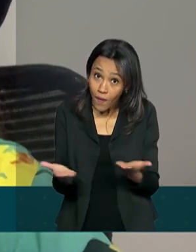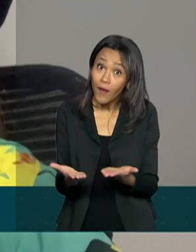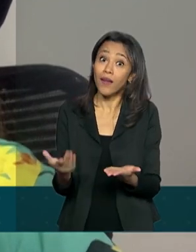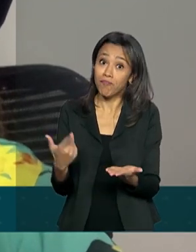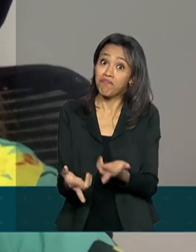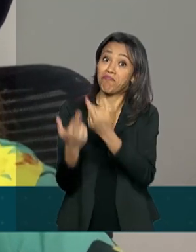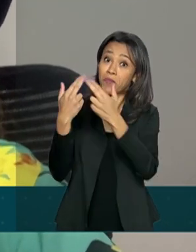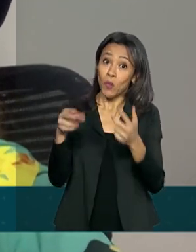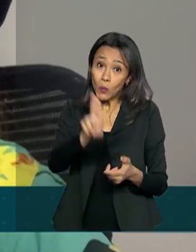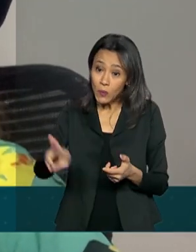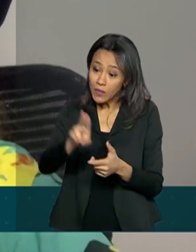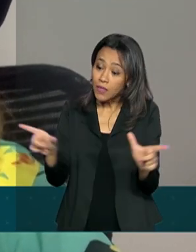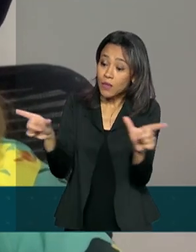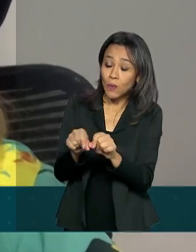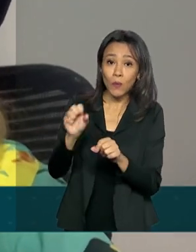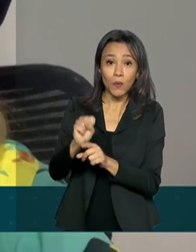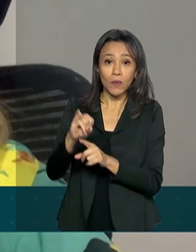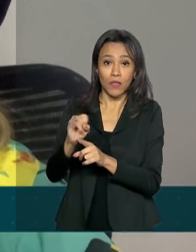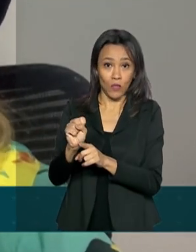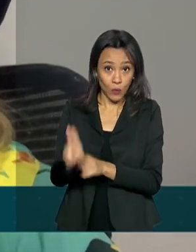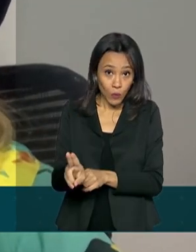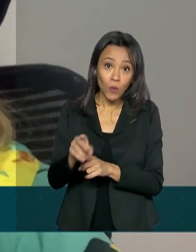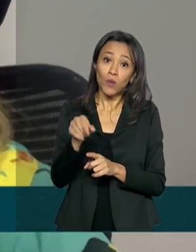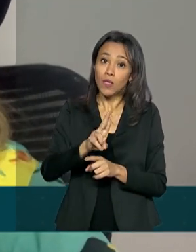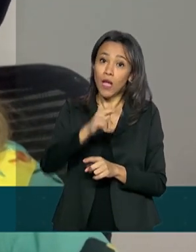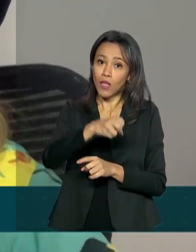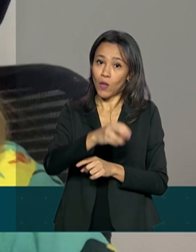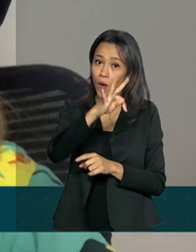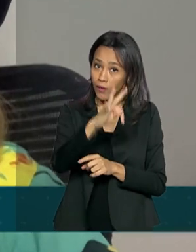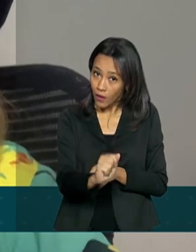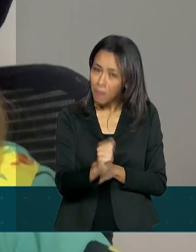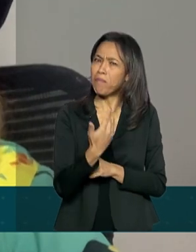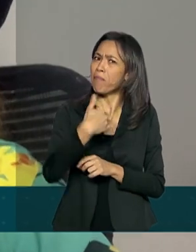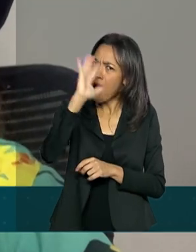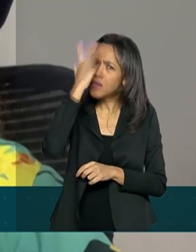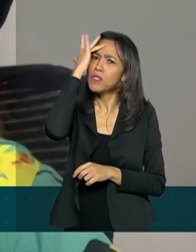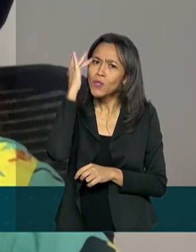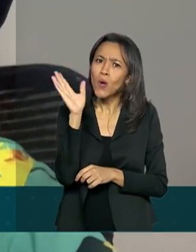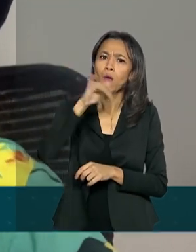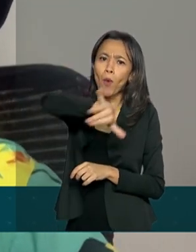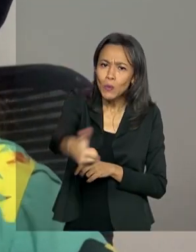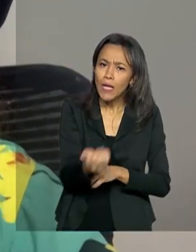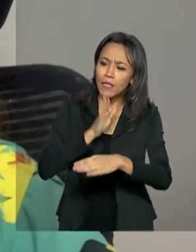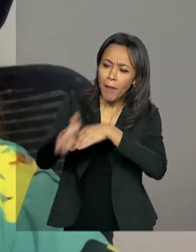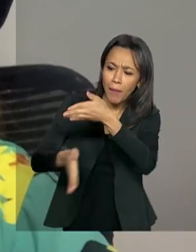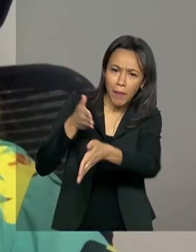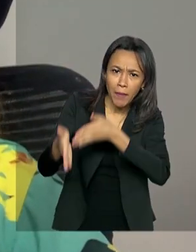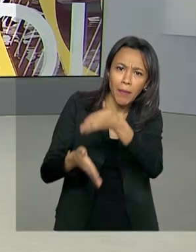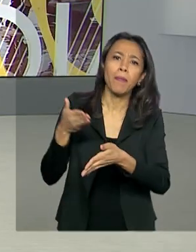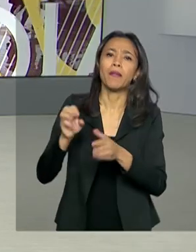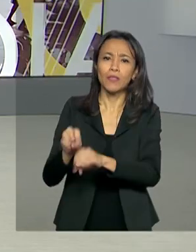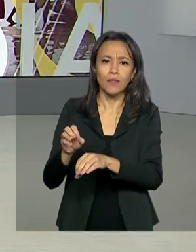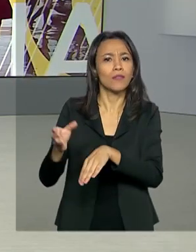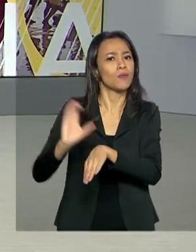Sisu, aproveitando a nota do Sisu, eu acredito que um número muito maior de alunos vão ter oportunidade de cursar esses cursos à distância.